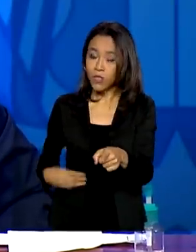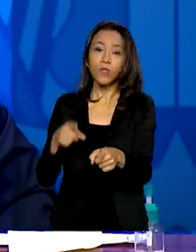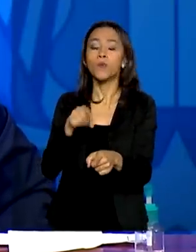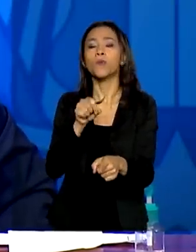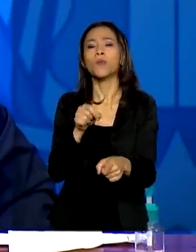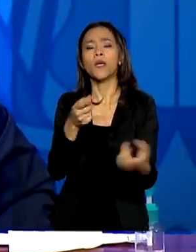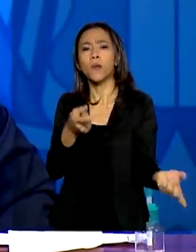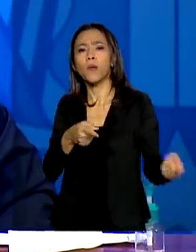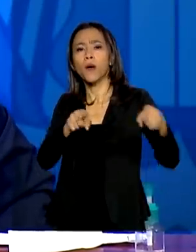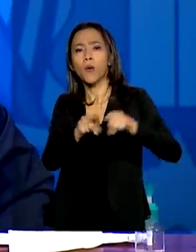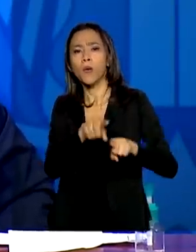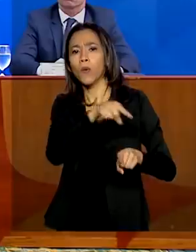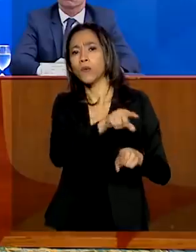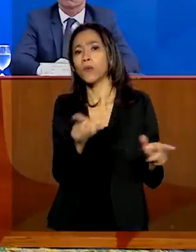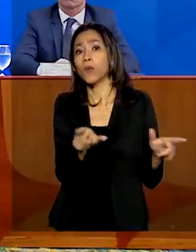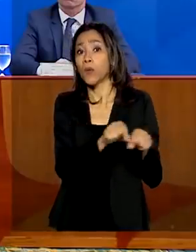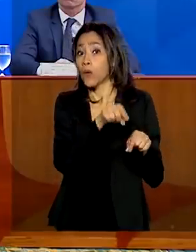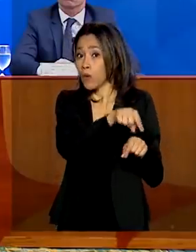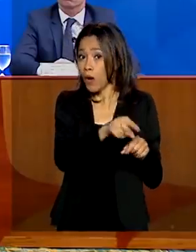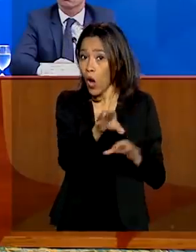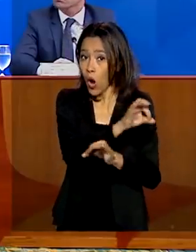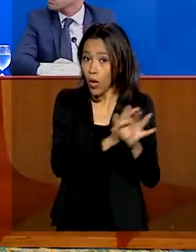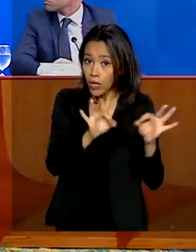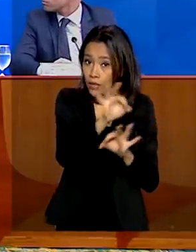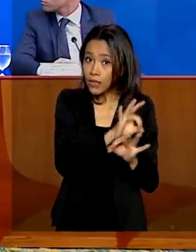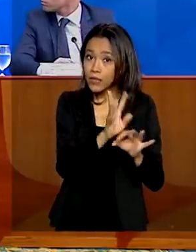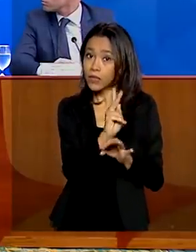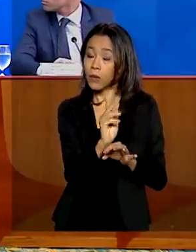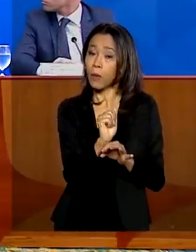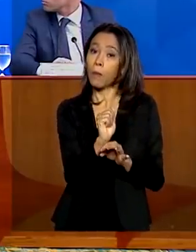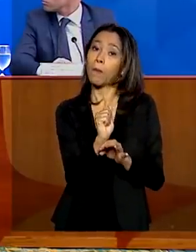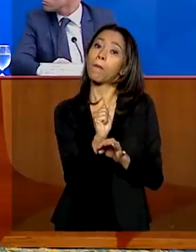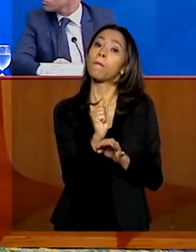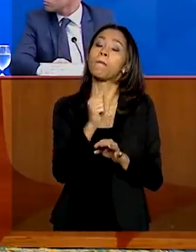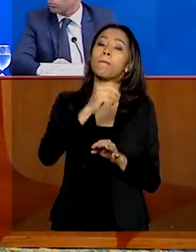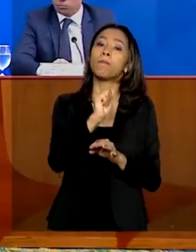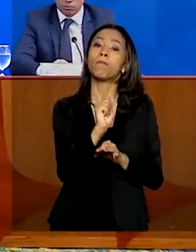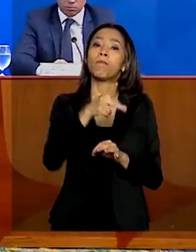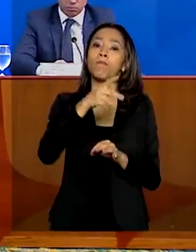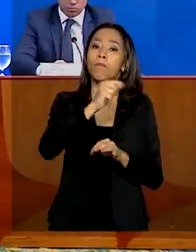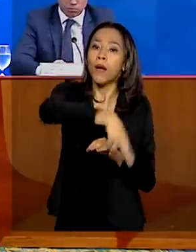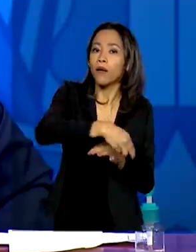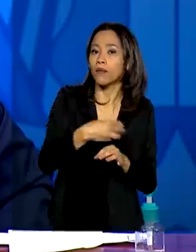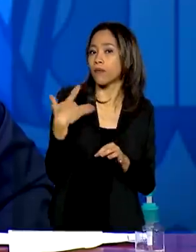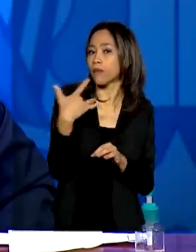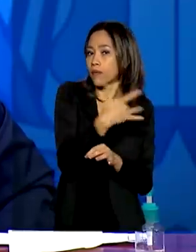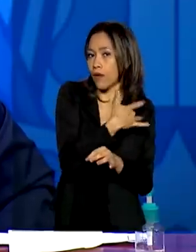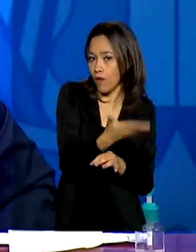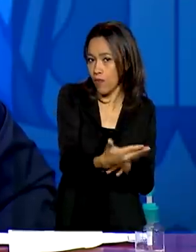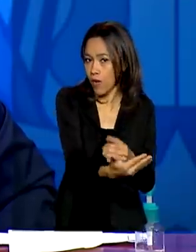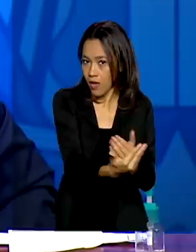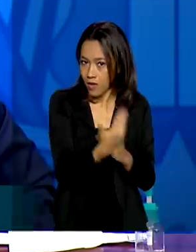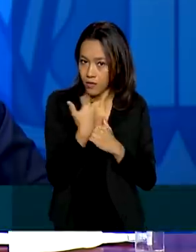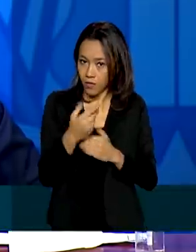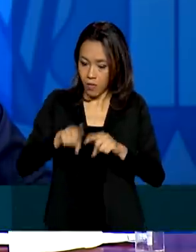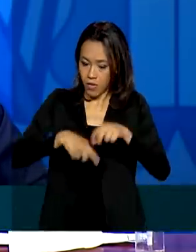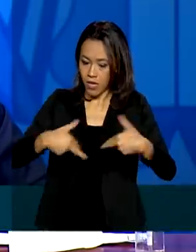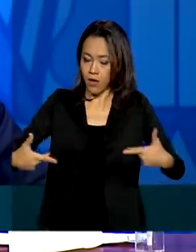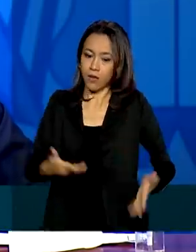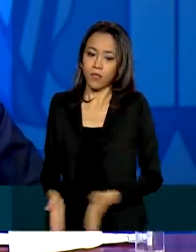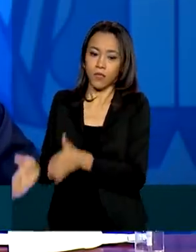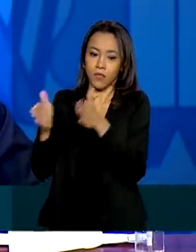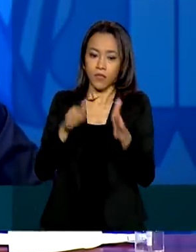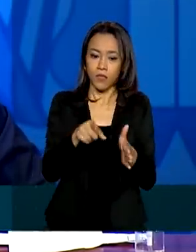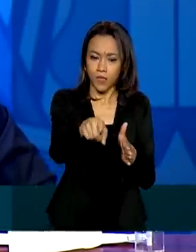Organização Pan-Americana da Saúde para receber 10 milhões de testes do coronavírus. O general Eduardo está trabalhando toda a